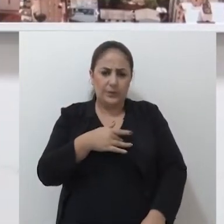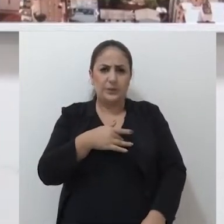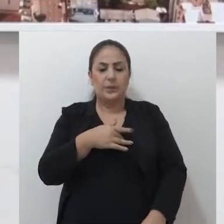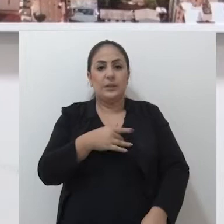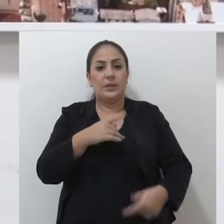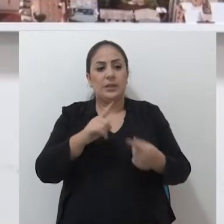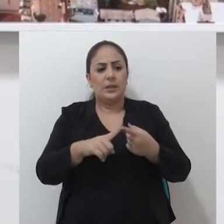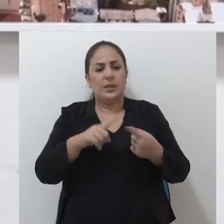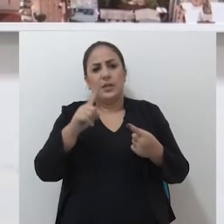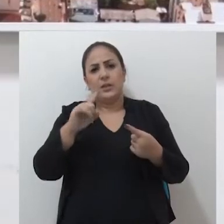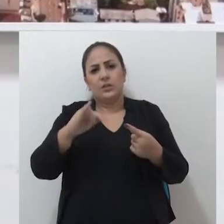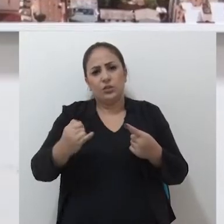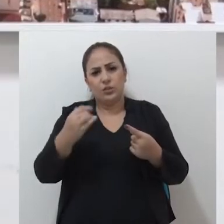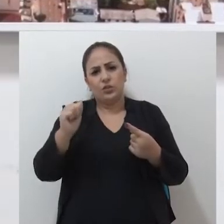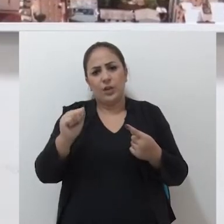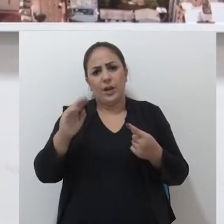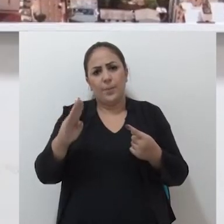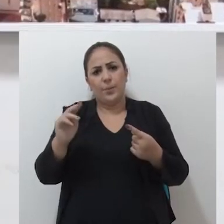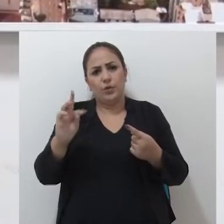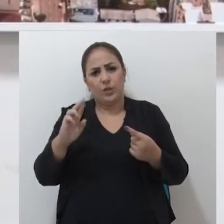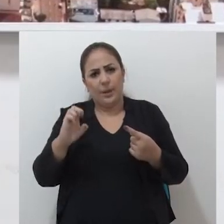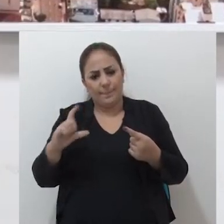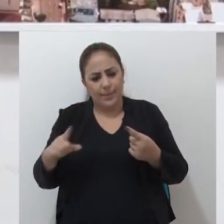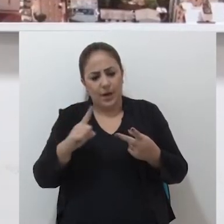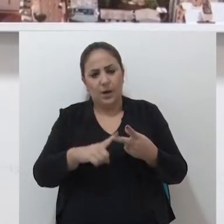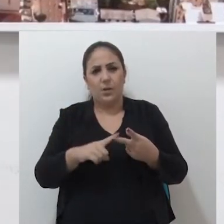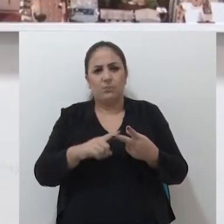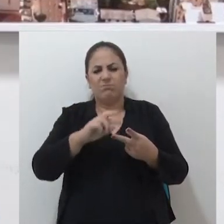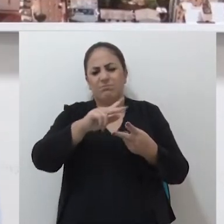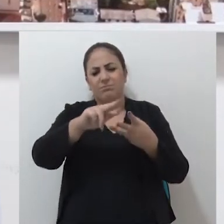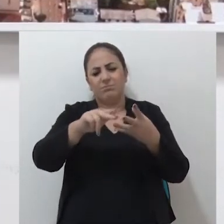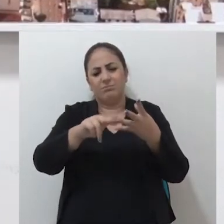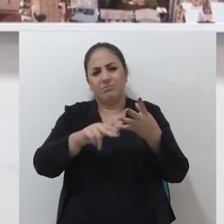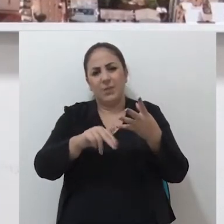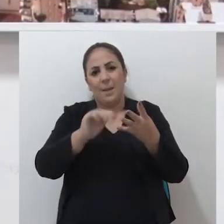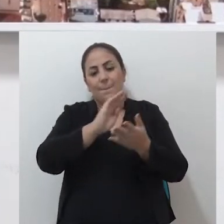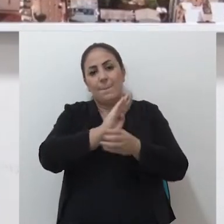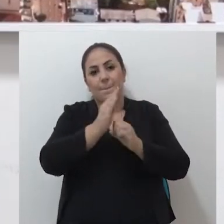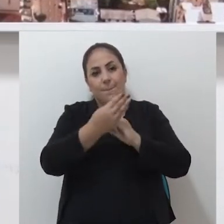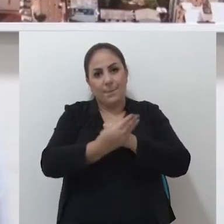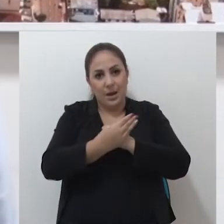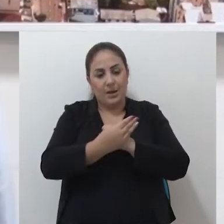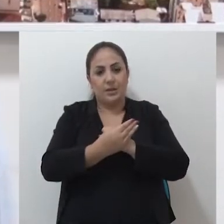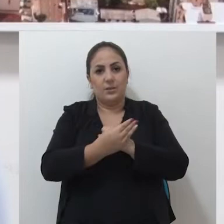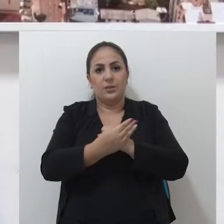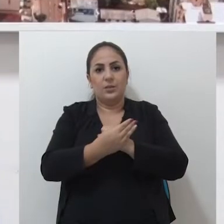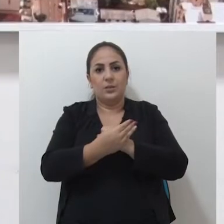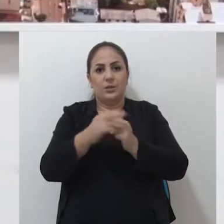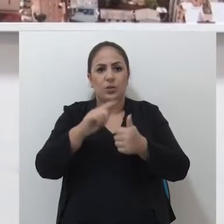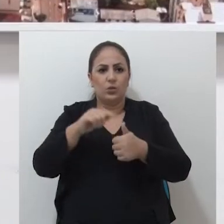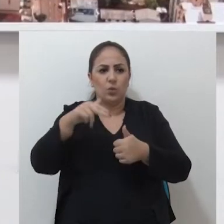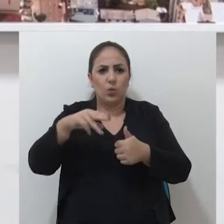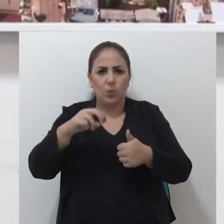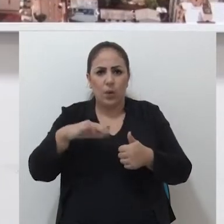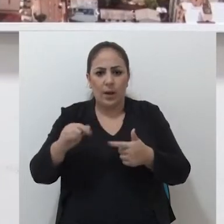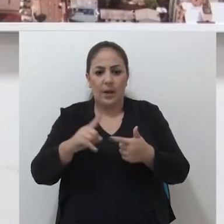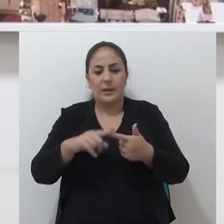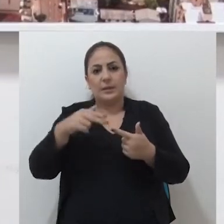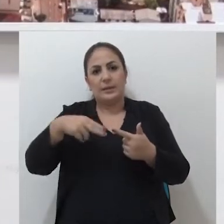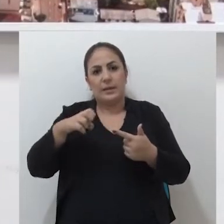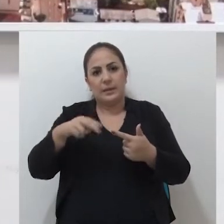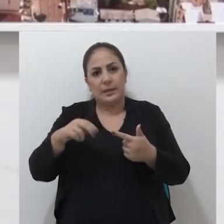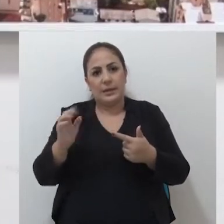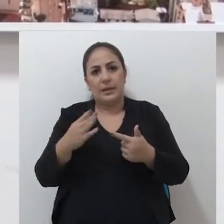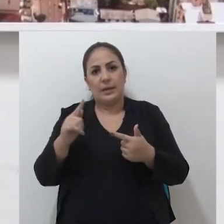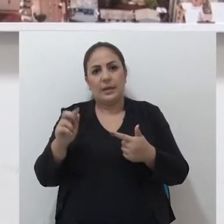de saúde. Construído no Jabuticabau, na Geroncoelho, no Xisler, na Vila União, na Vila Nova, na Nonuai,